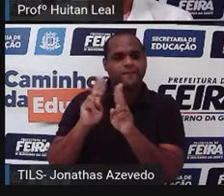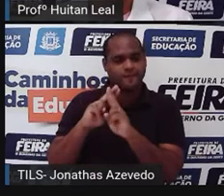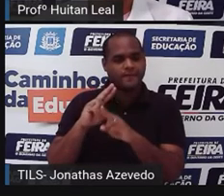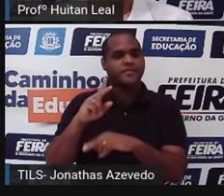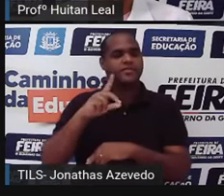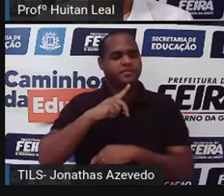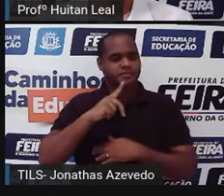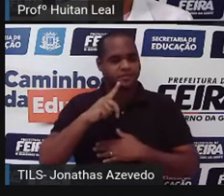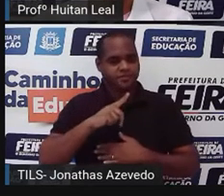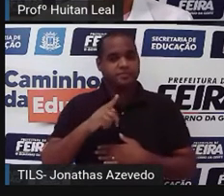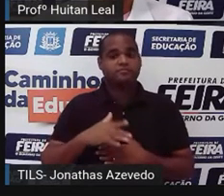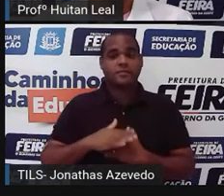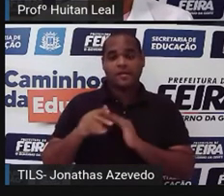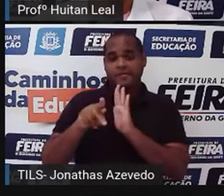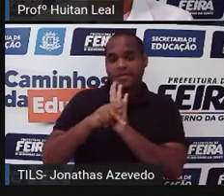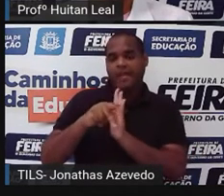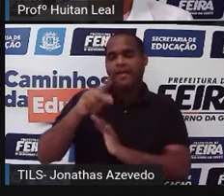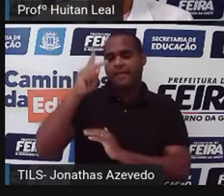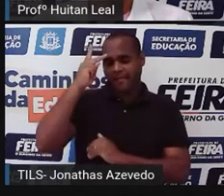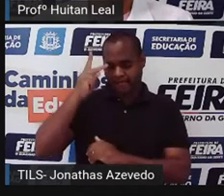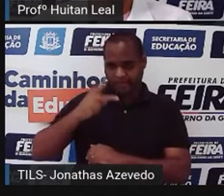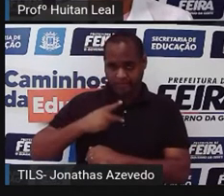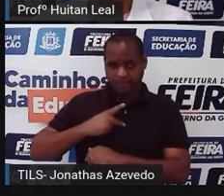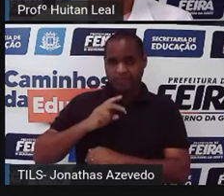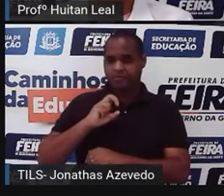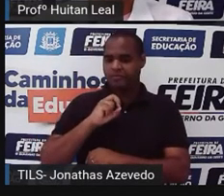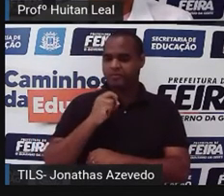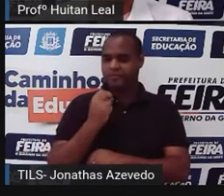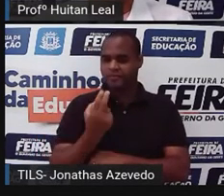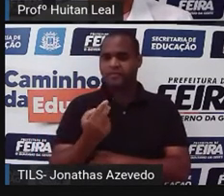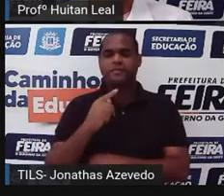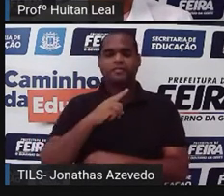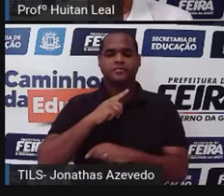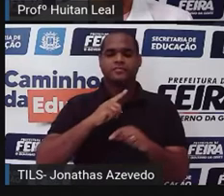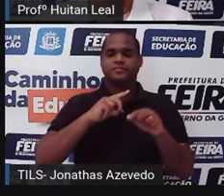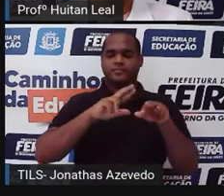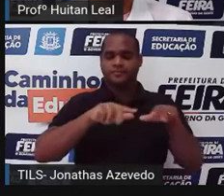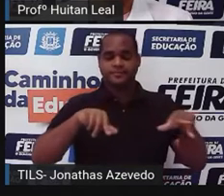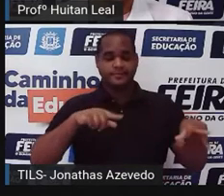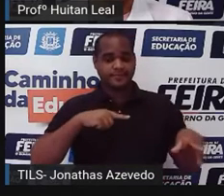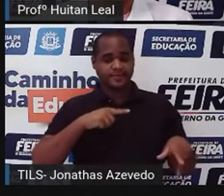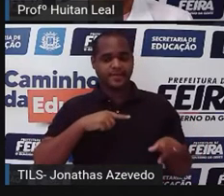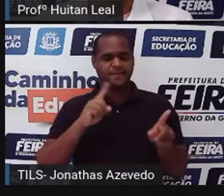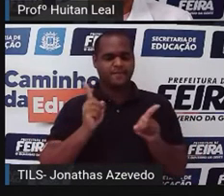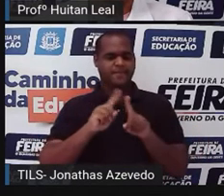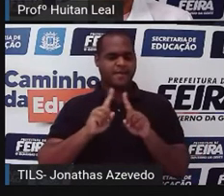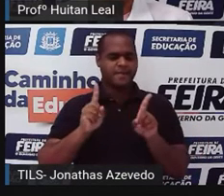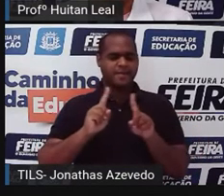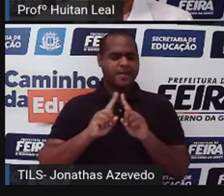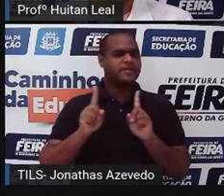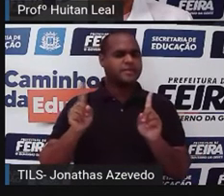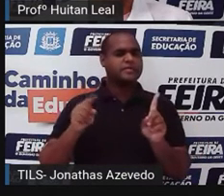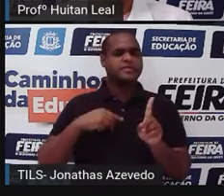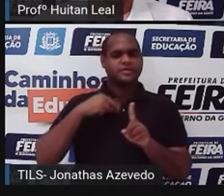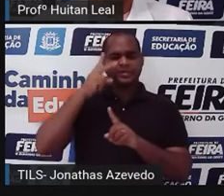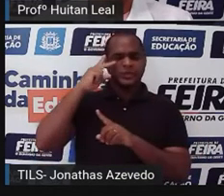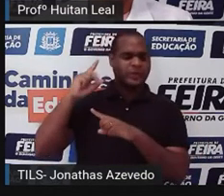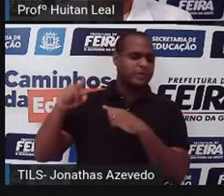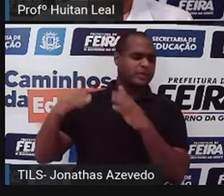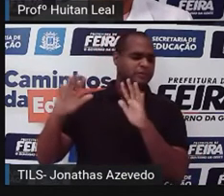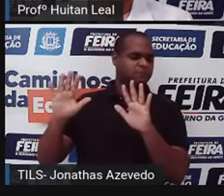que tomamos para nós, mesmo que essas críticas sejam negativas, a gente pode até